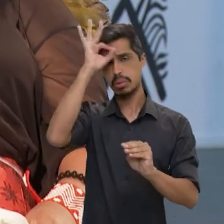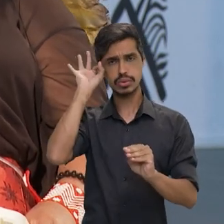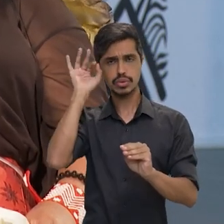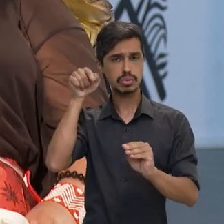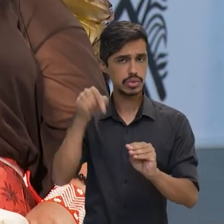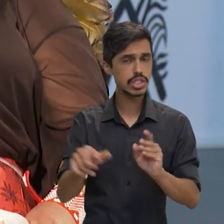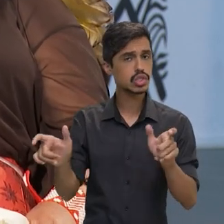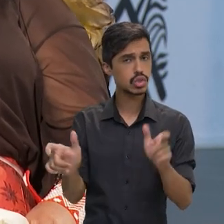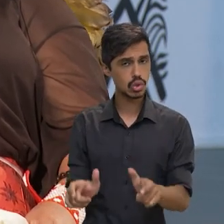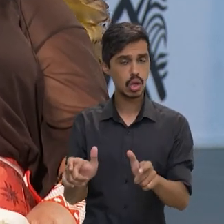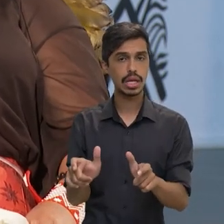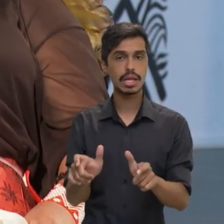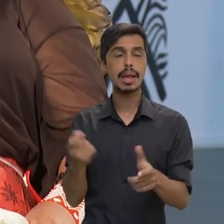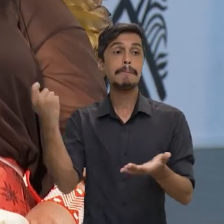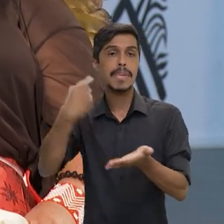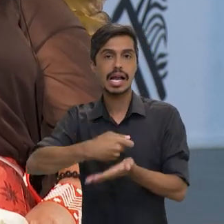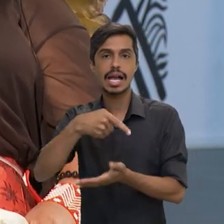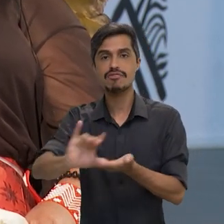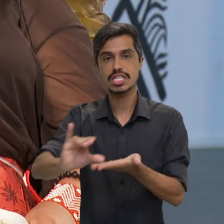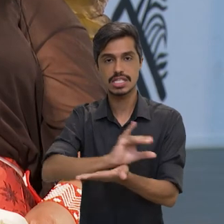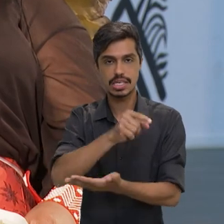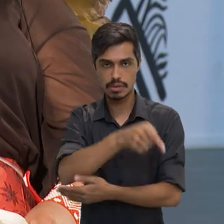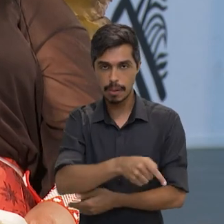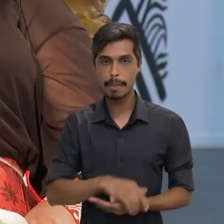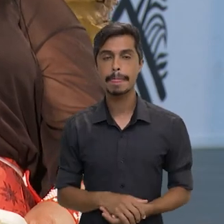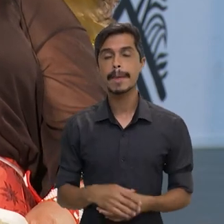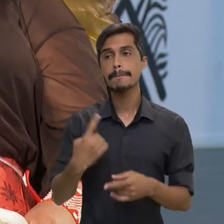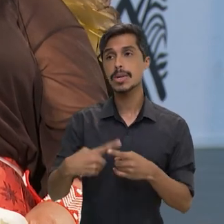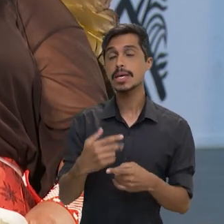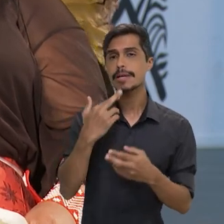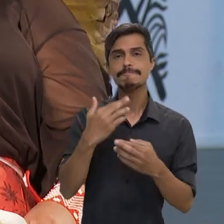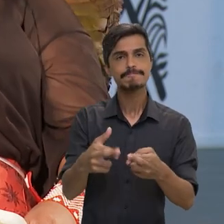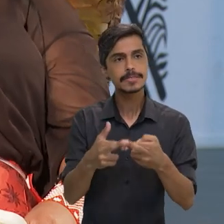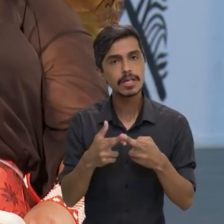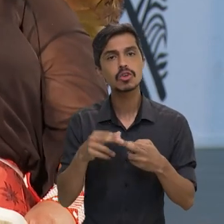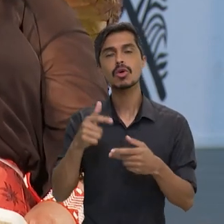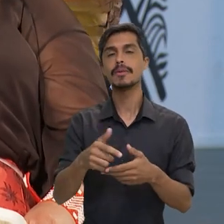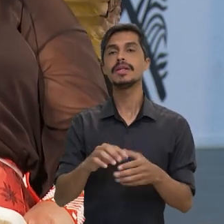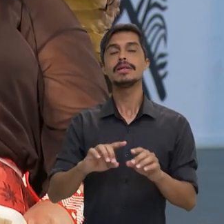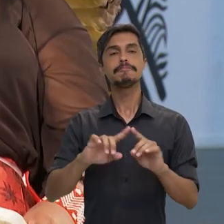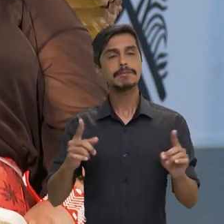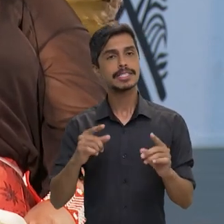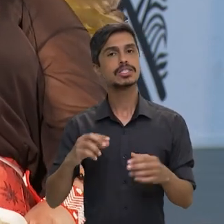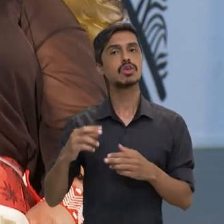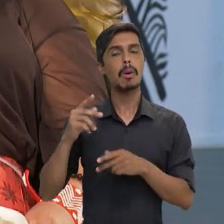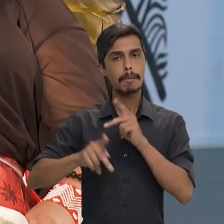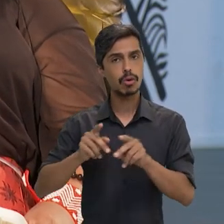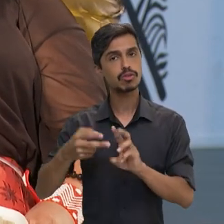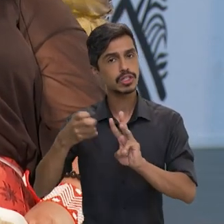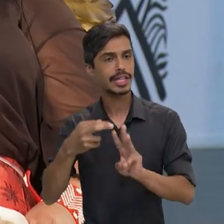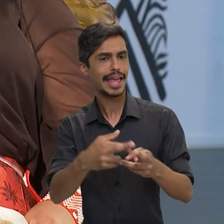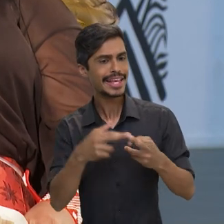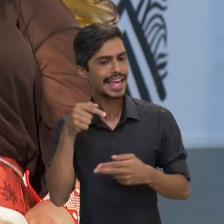desses territórios, né? Que são requeridos como território tradicional. E agora